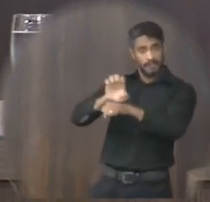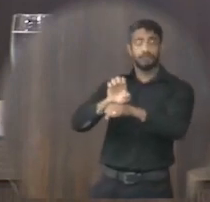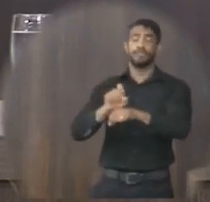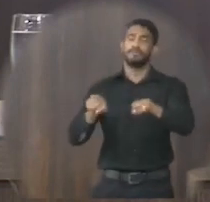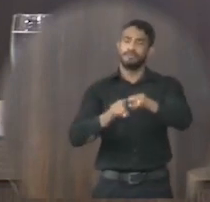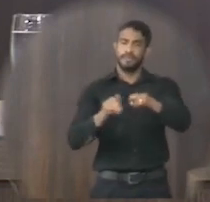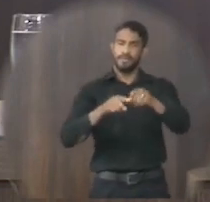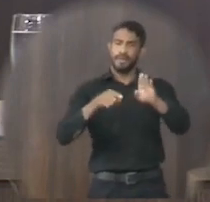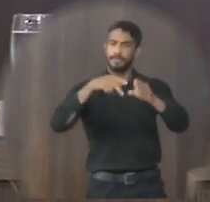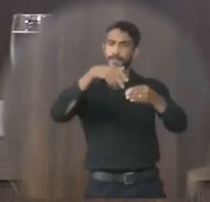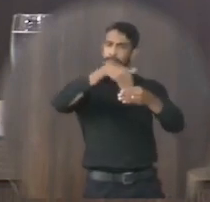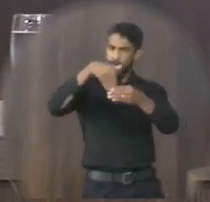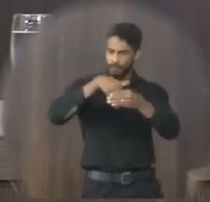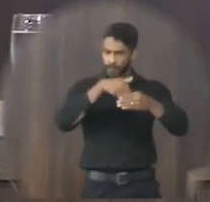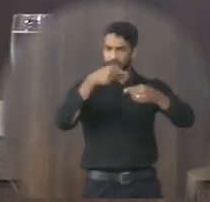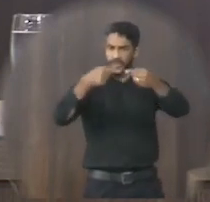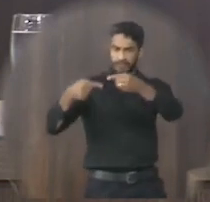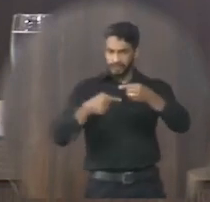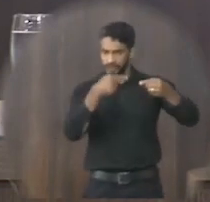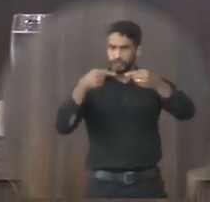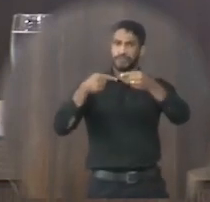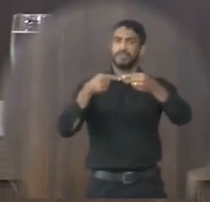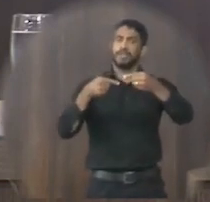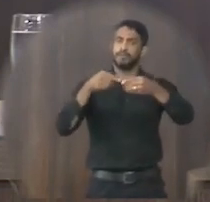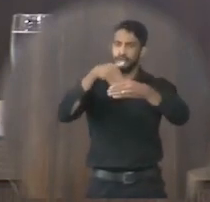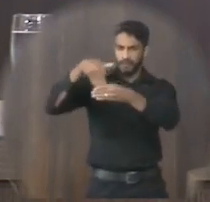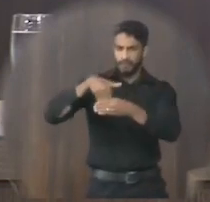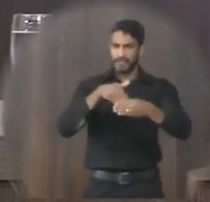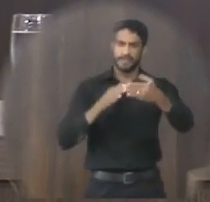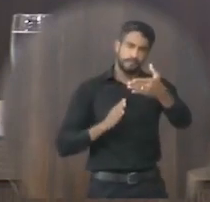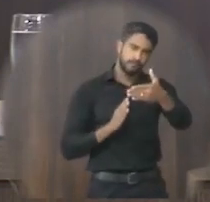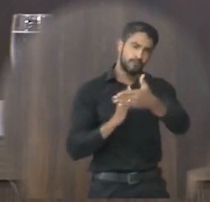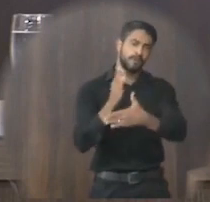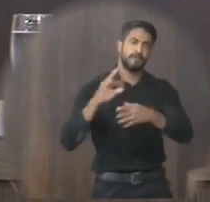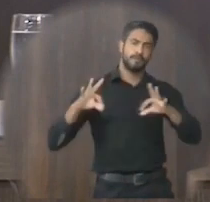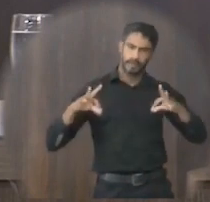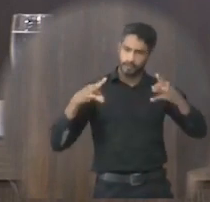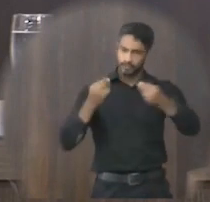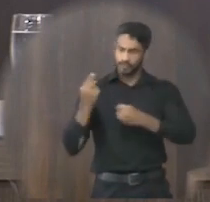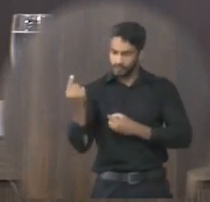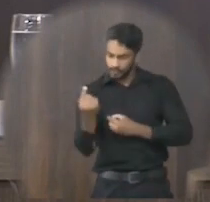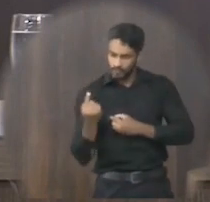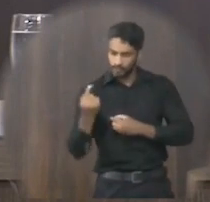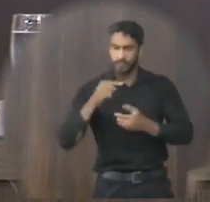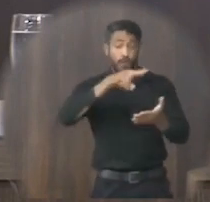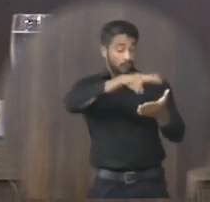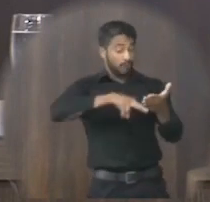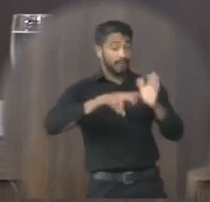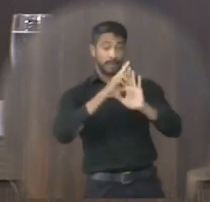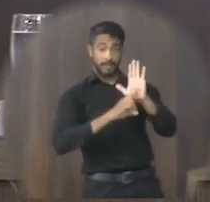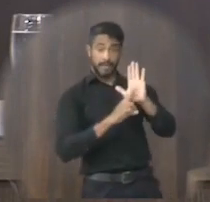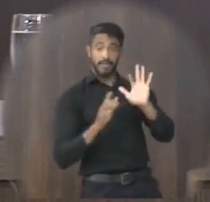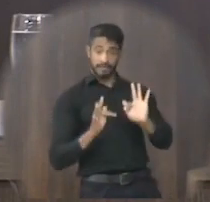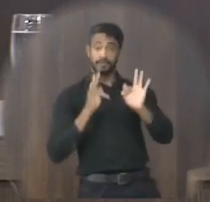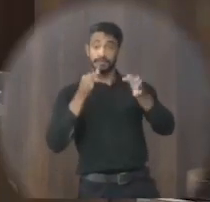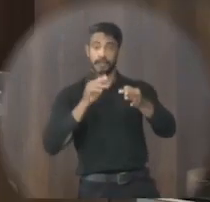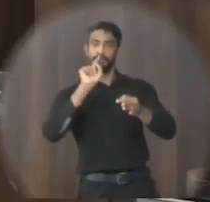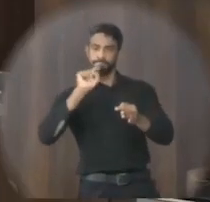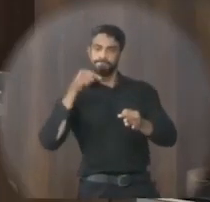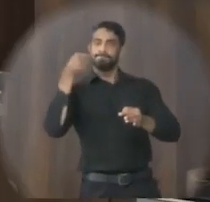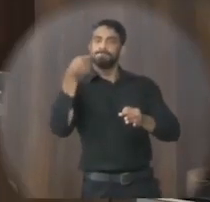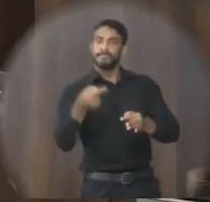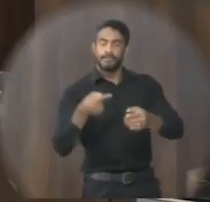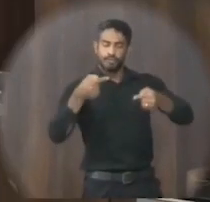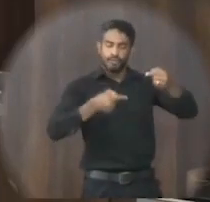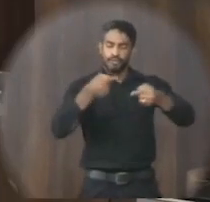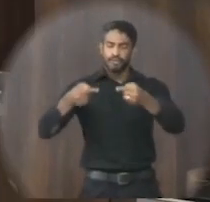Colocado o projeto em discussão em votação Foi aprovado em turno único Por unanimidade Folha da redação final Passou-se